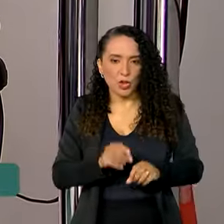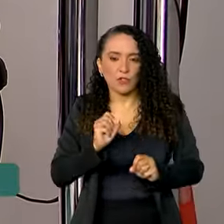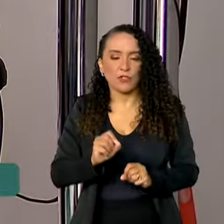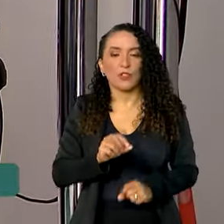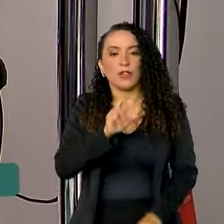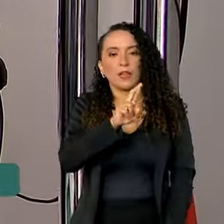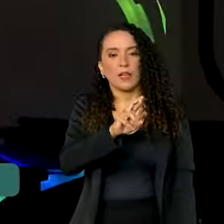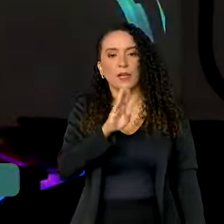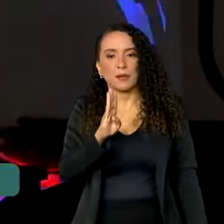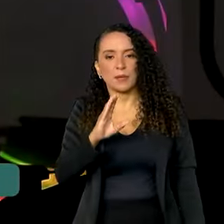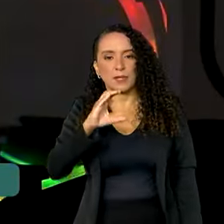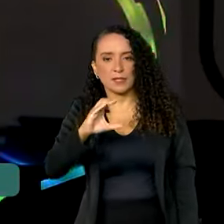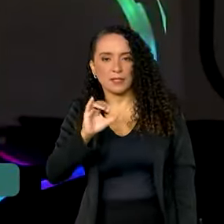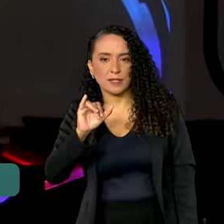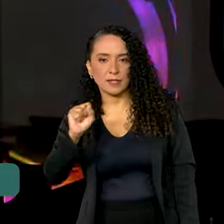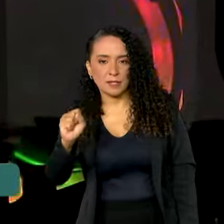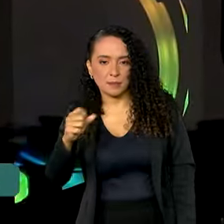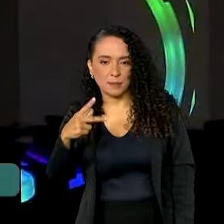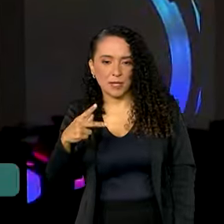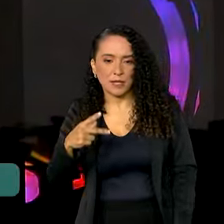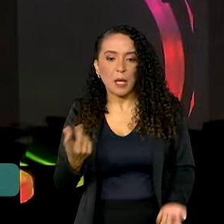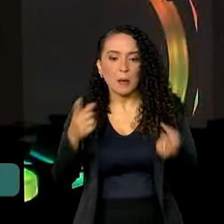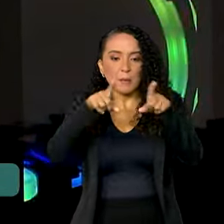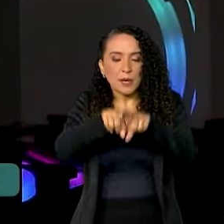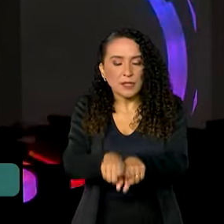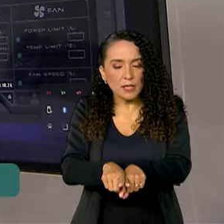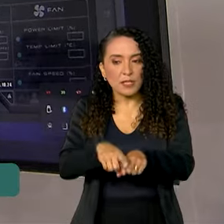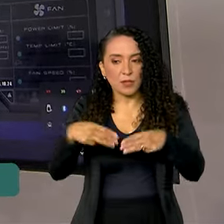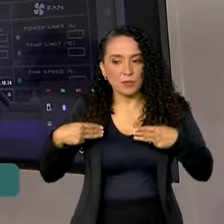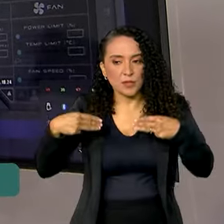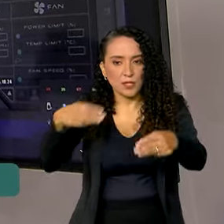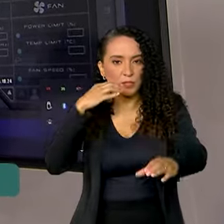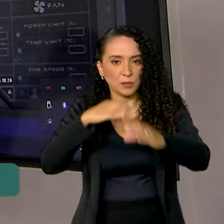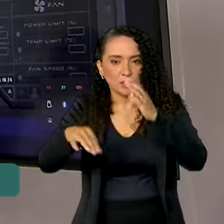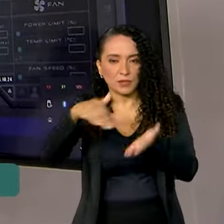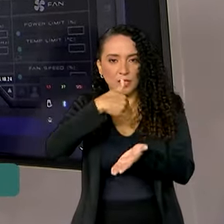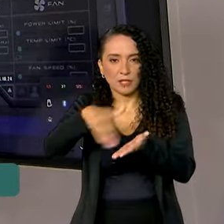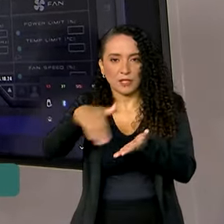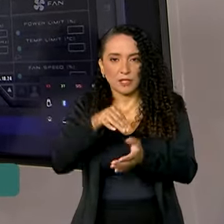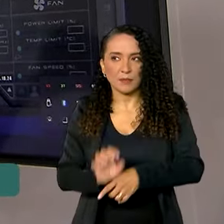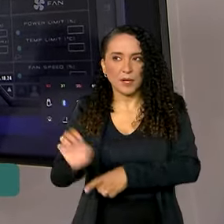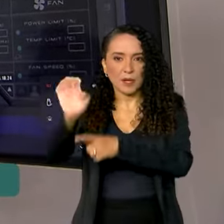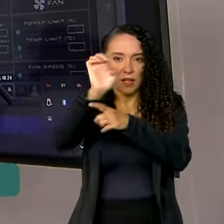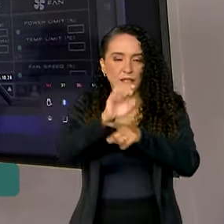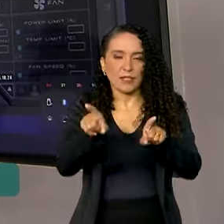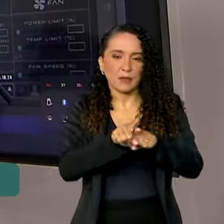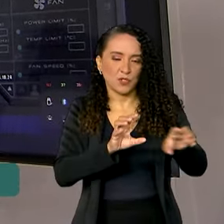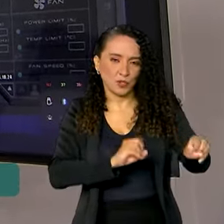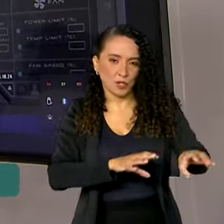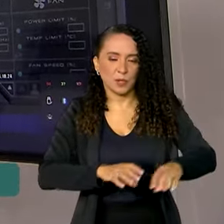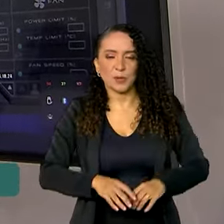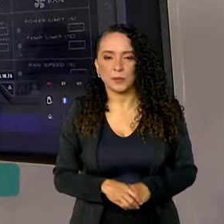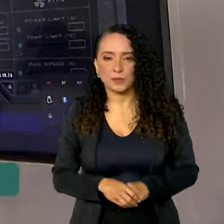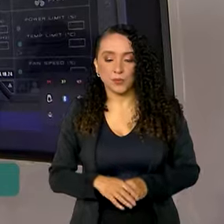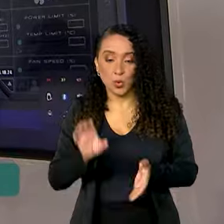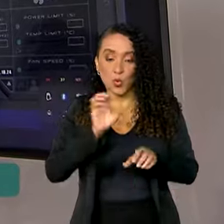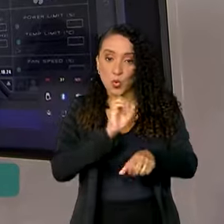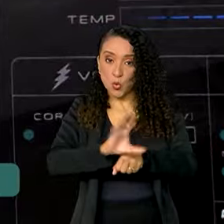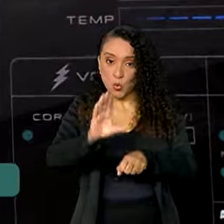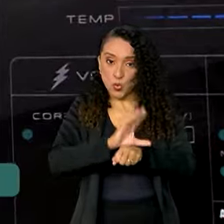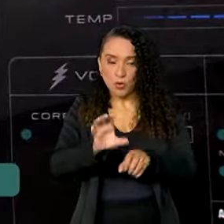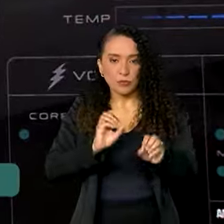a RBCIP, em parceria com o Ministério das Comunicações e as Secretarias Estaduais de Educação. Os cursos